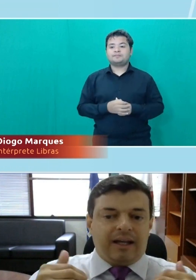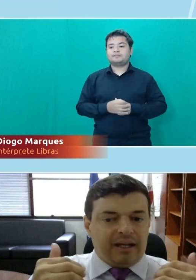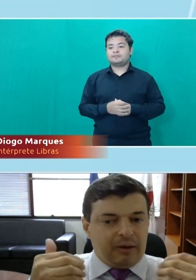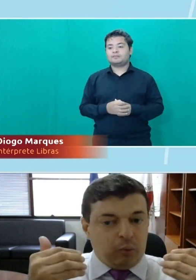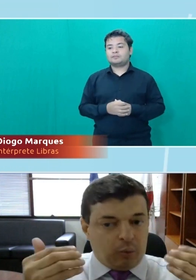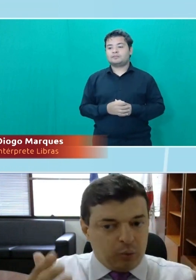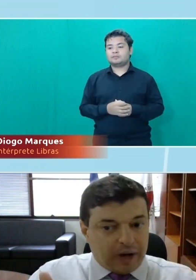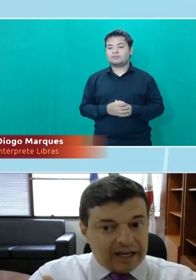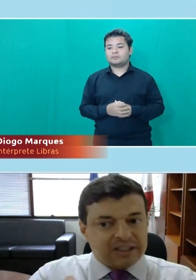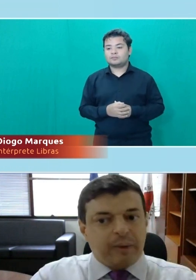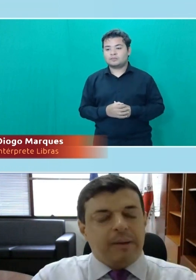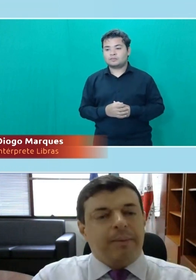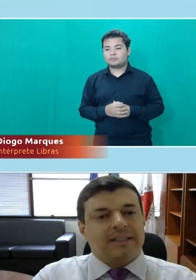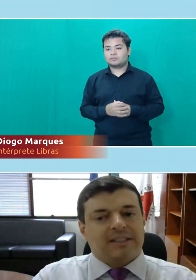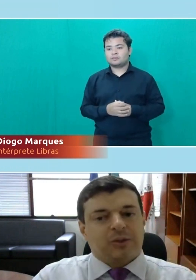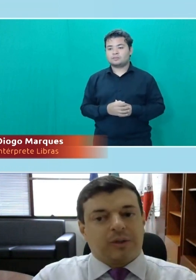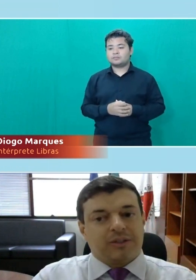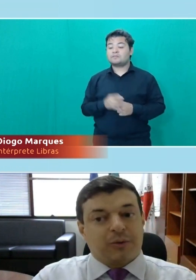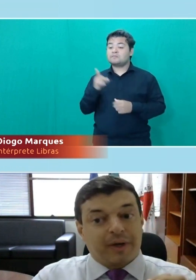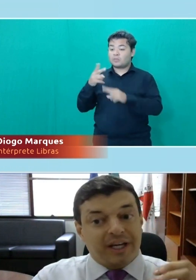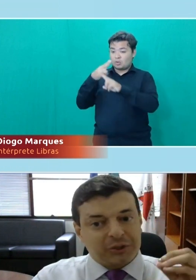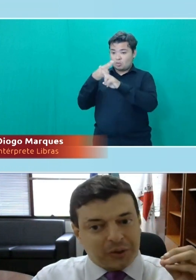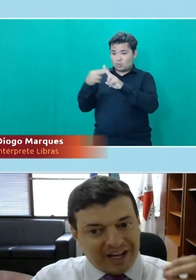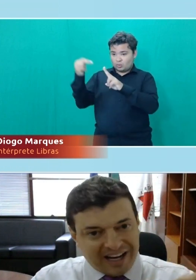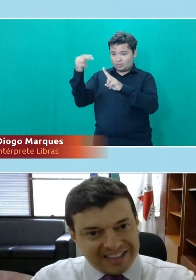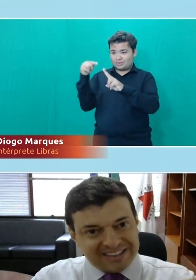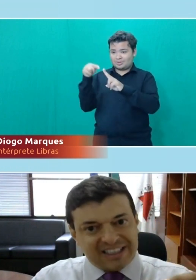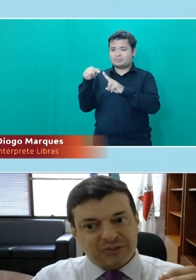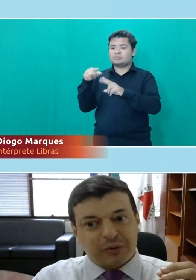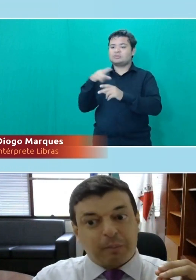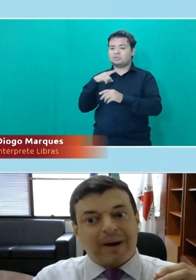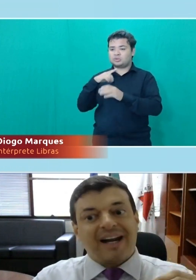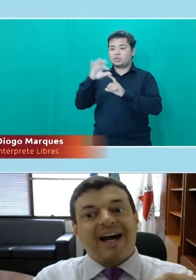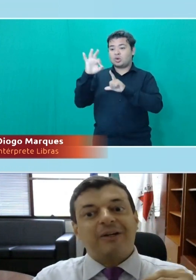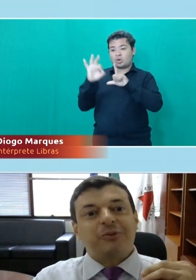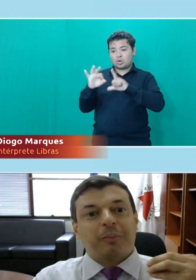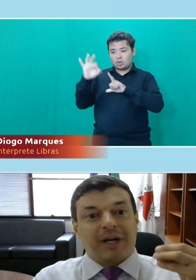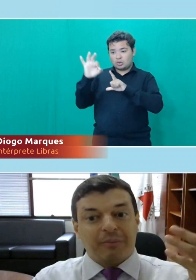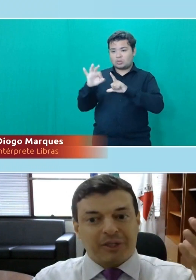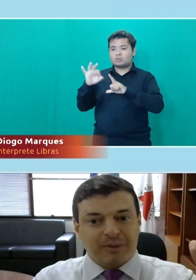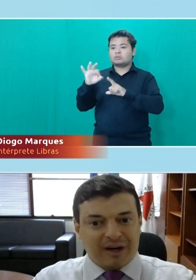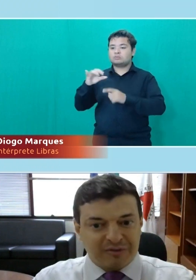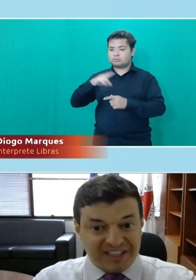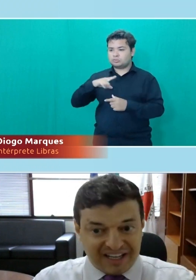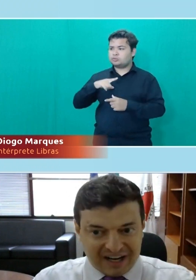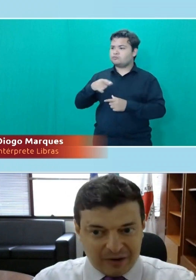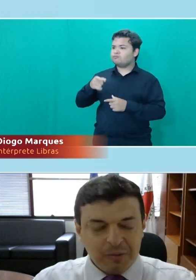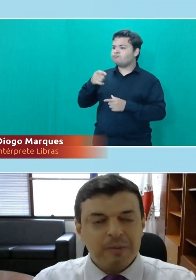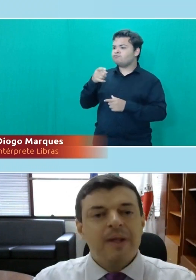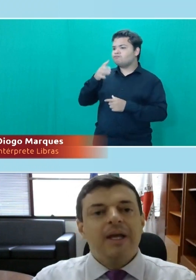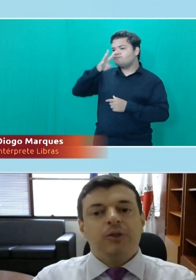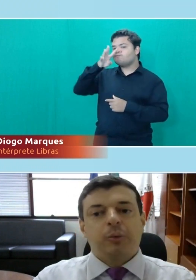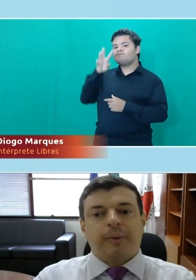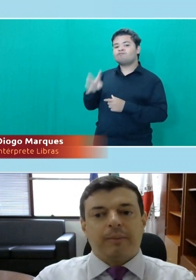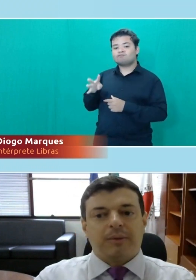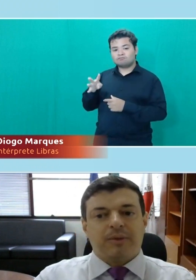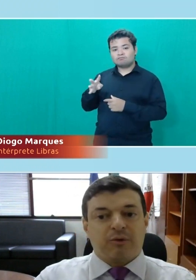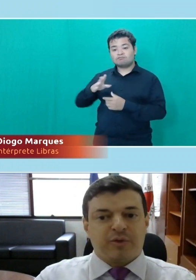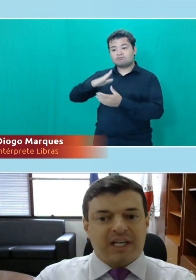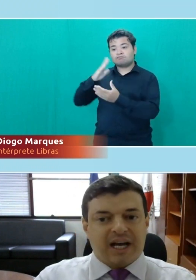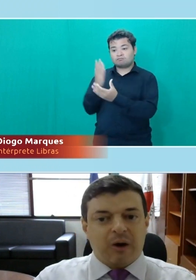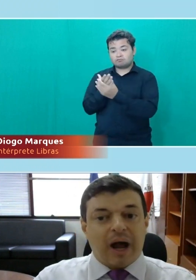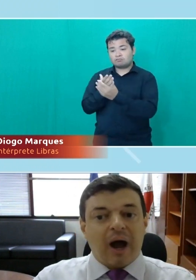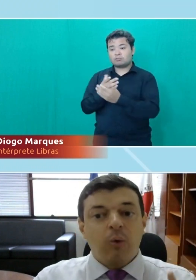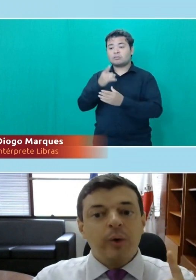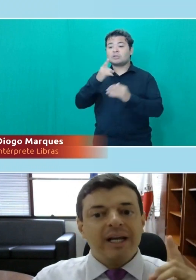E, no caso da UNB, essas cotas foram questionadas, elas foram parar no Supremo Tribunal Federal, e o Supremo